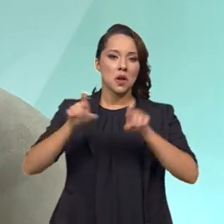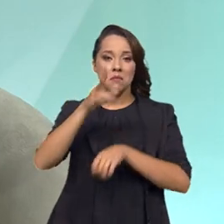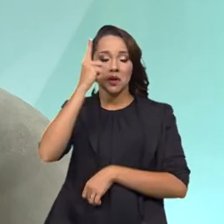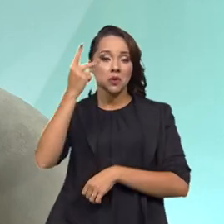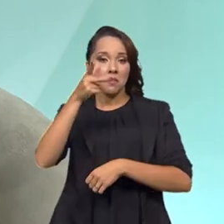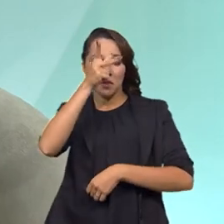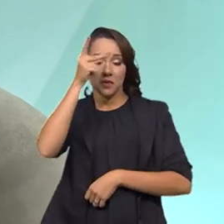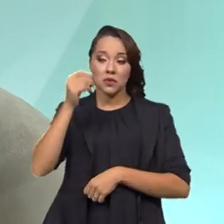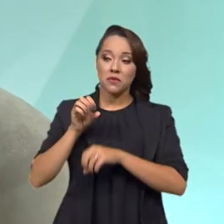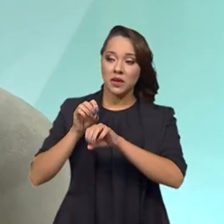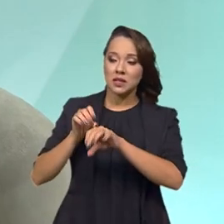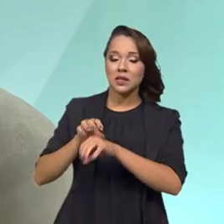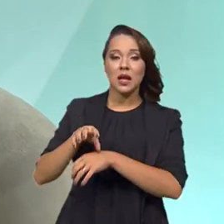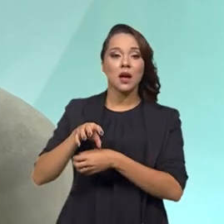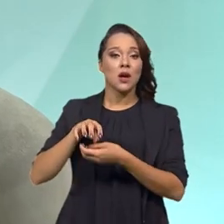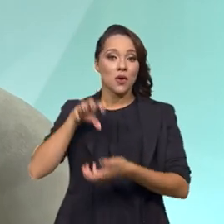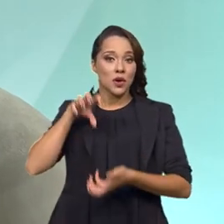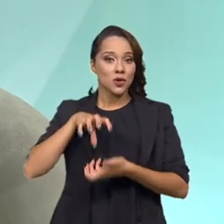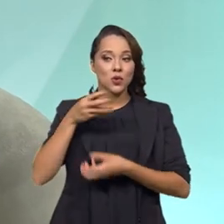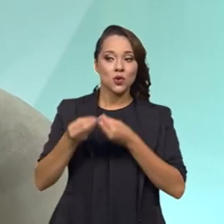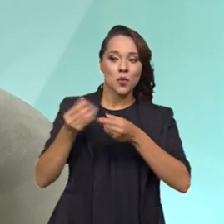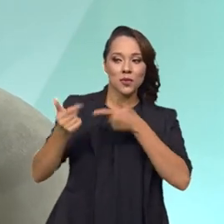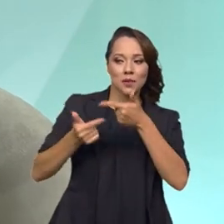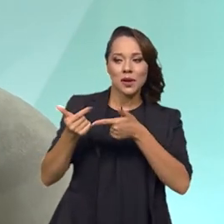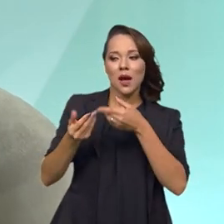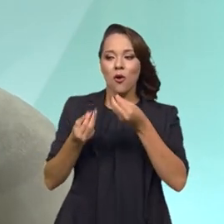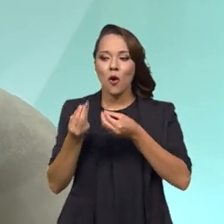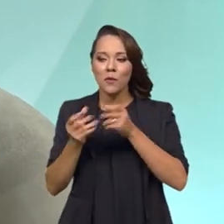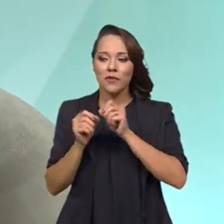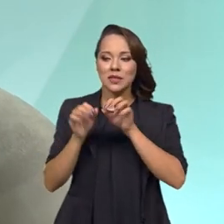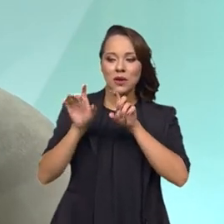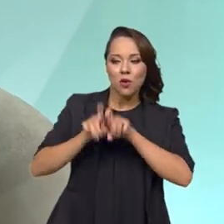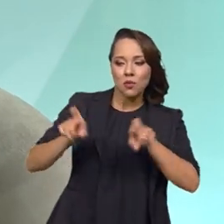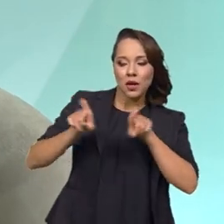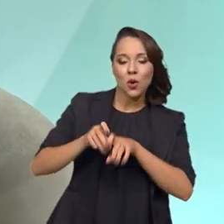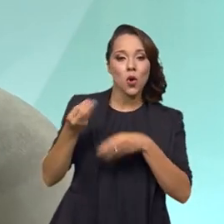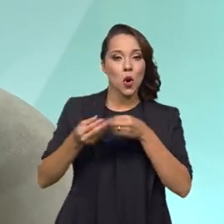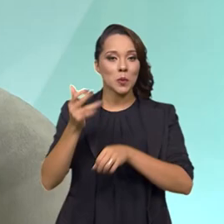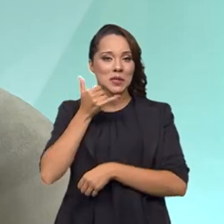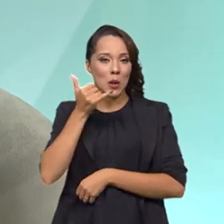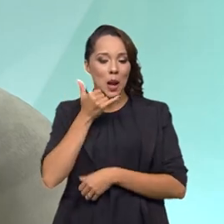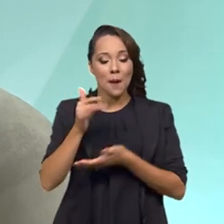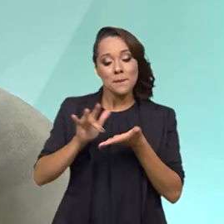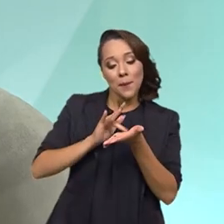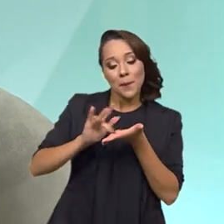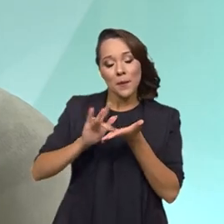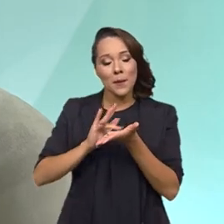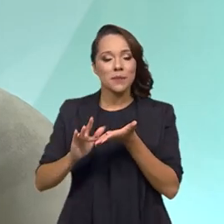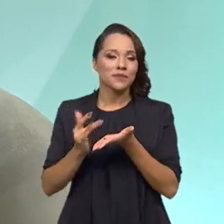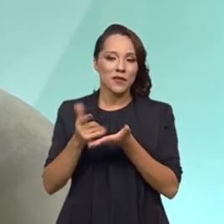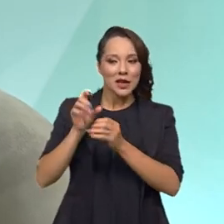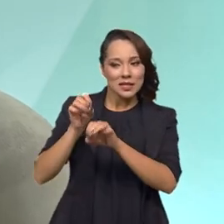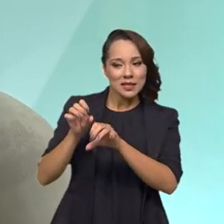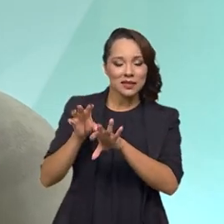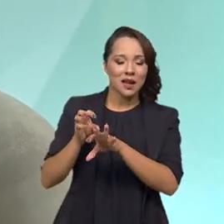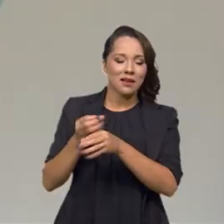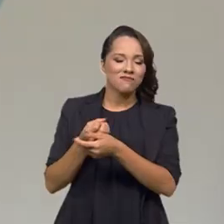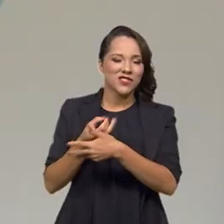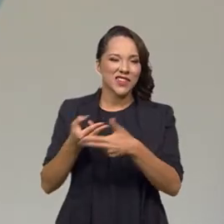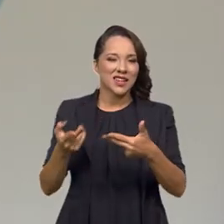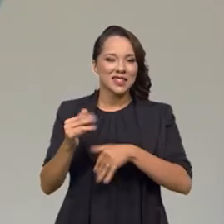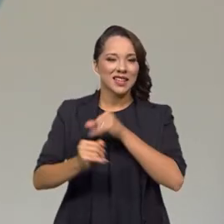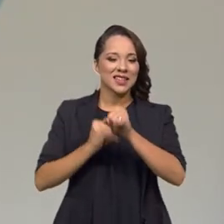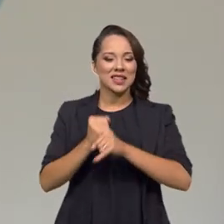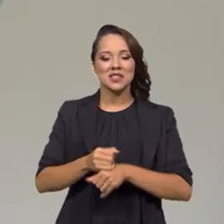prefeitura vai ensinar esses idosos como trabalhar o computador, o celular e outras prerrogativas que a internet fornece.